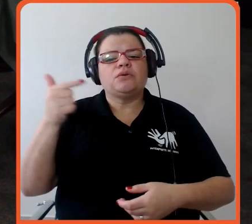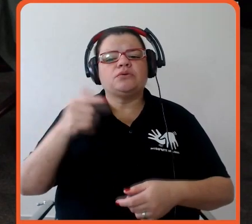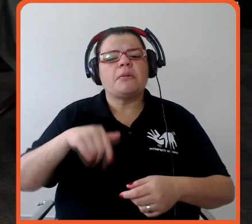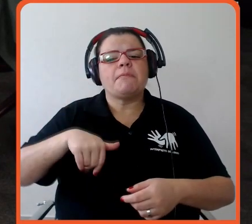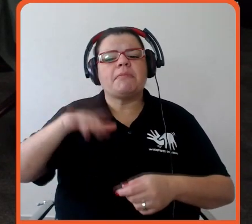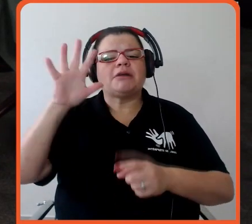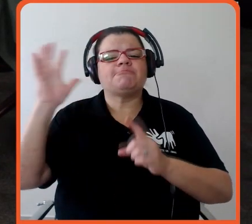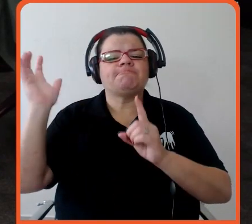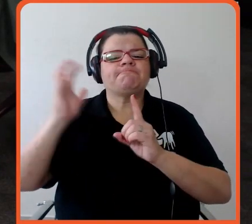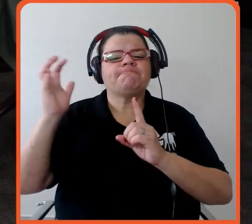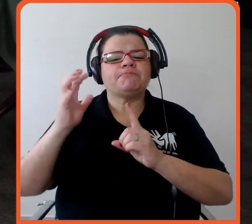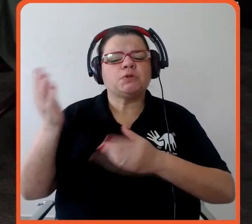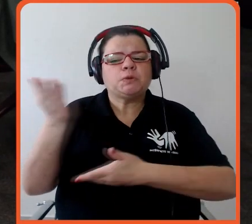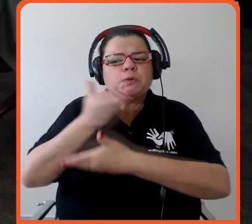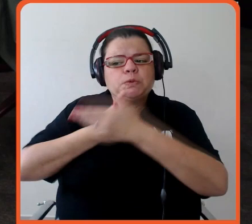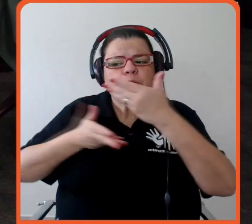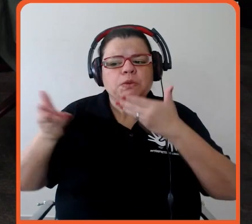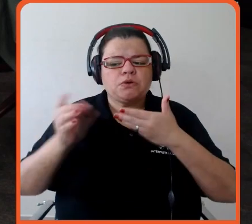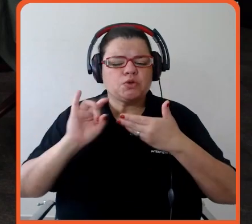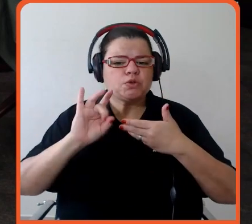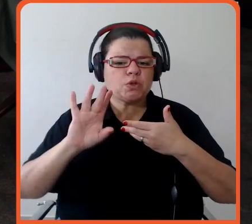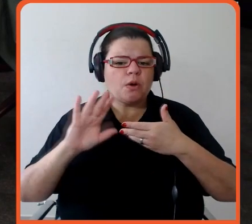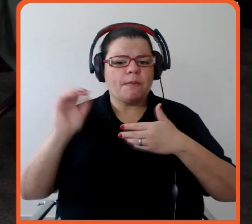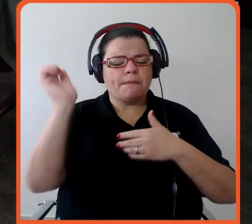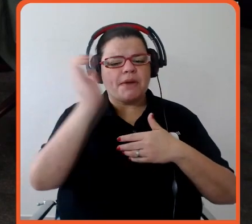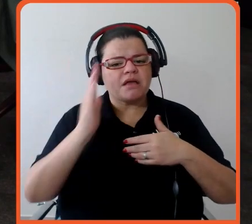não só no Brasil, mas globalmente.